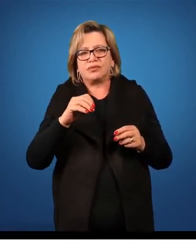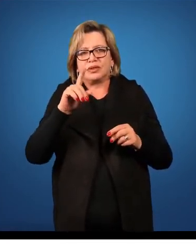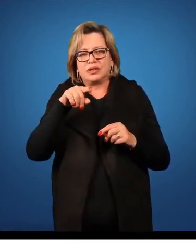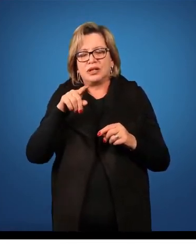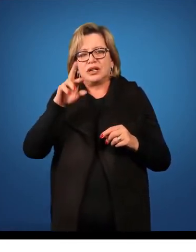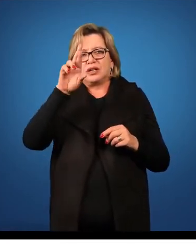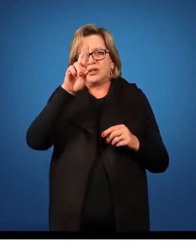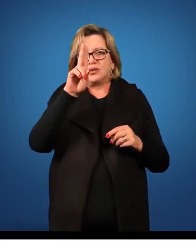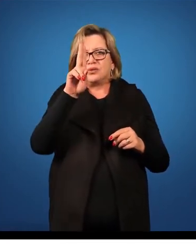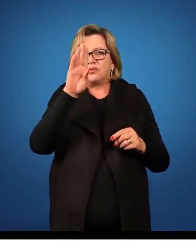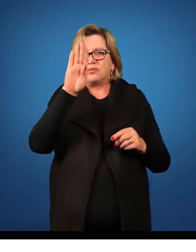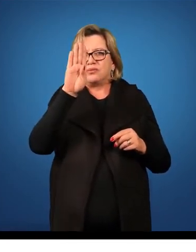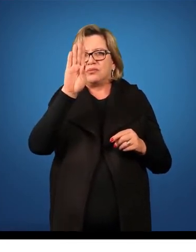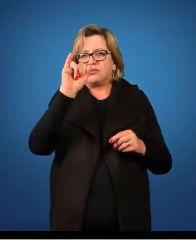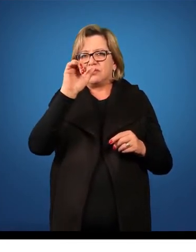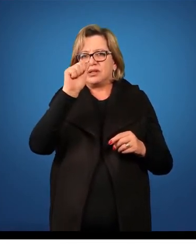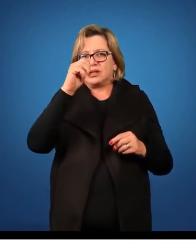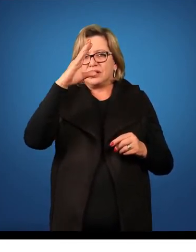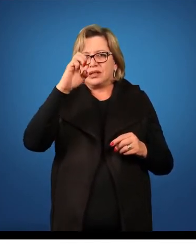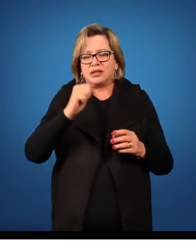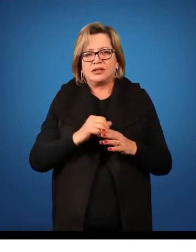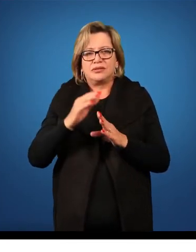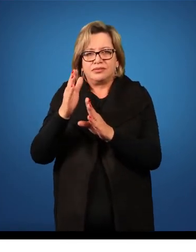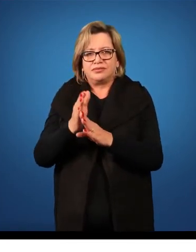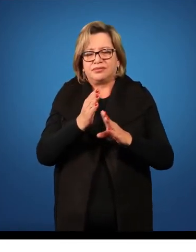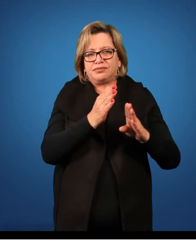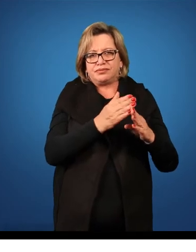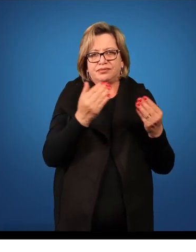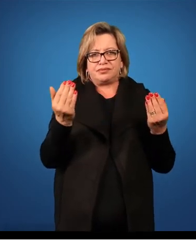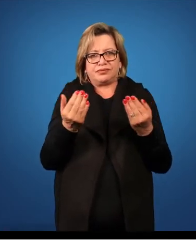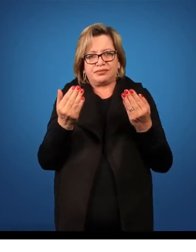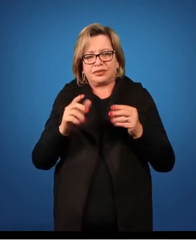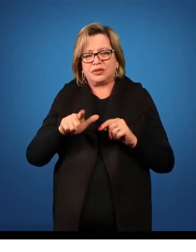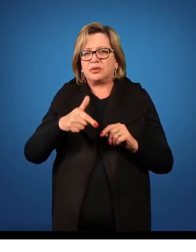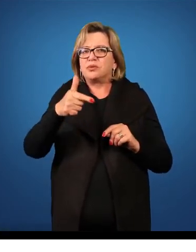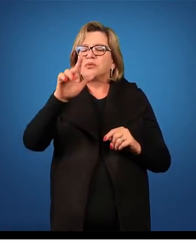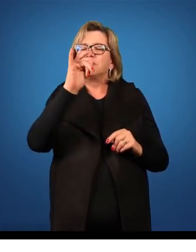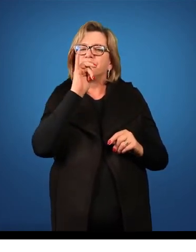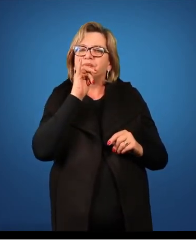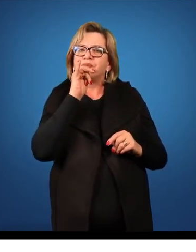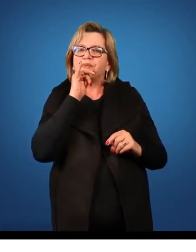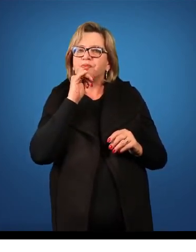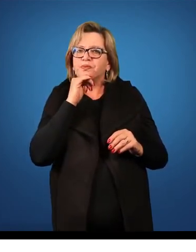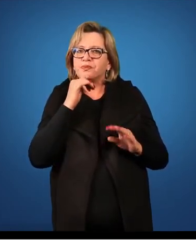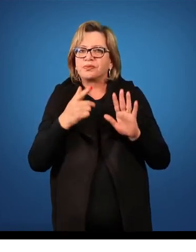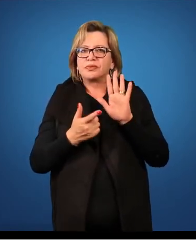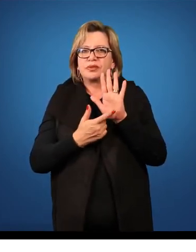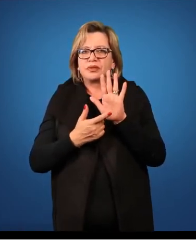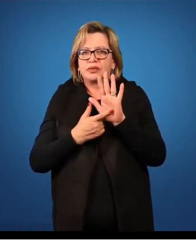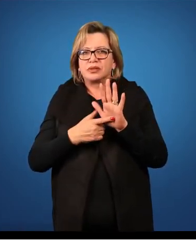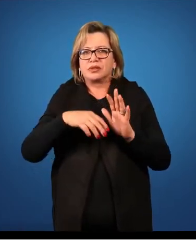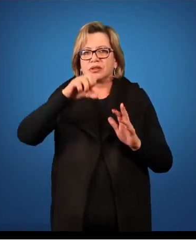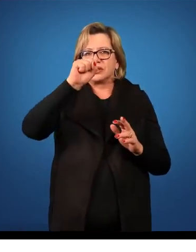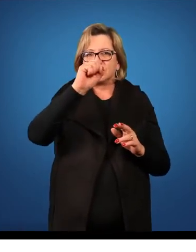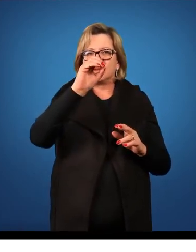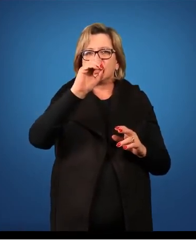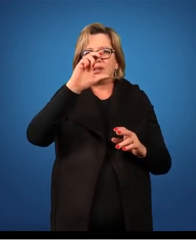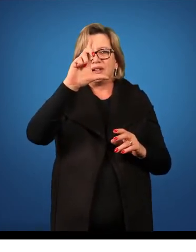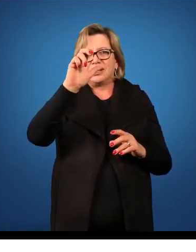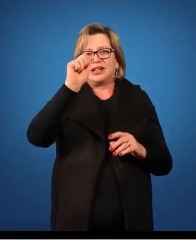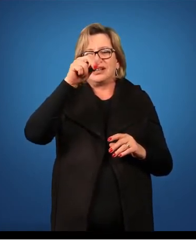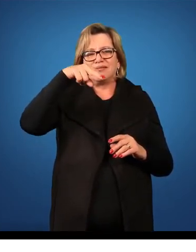Rubiace. Então, dando continuidade, esse aqui é um outro exemplo, a gente está na ordem Solanales,